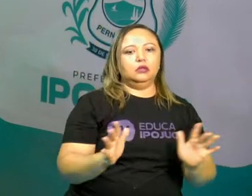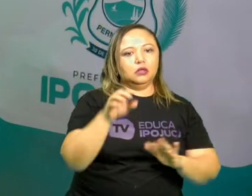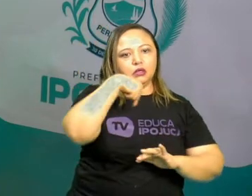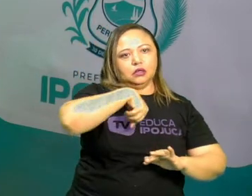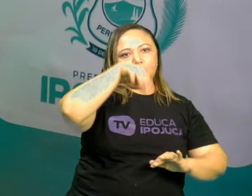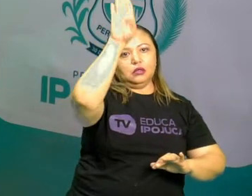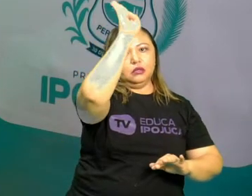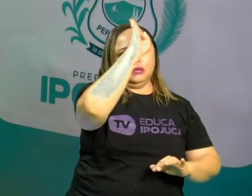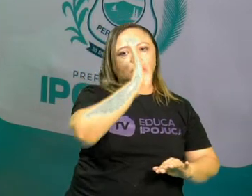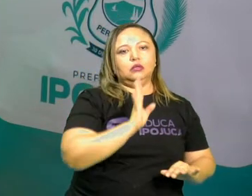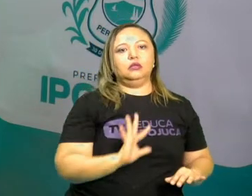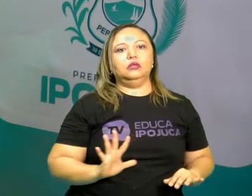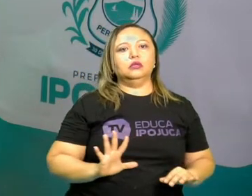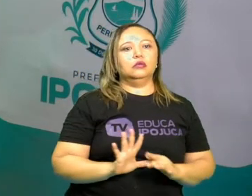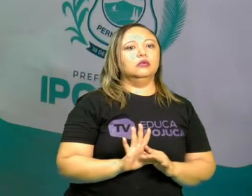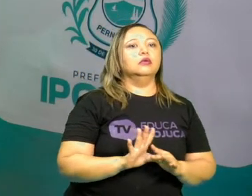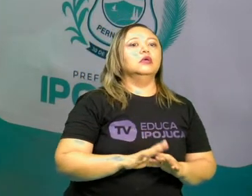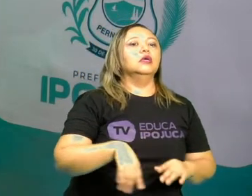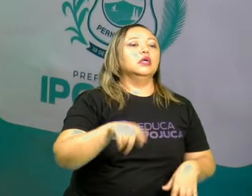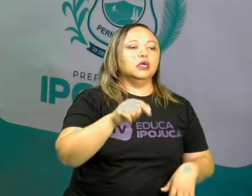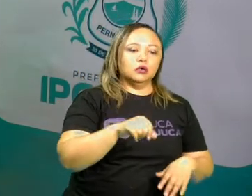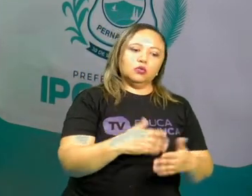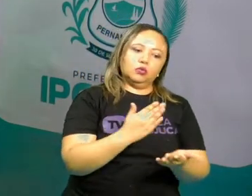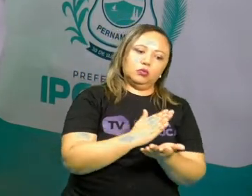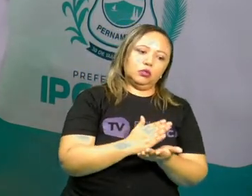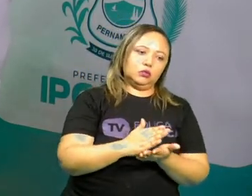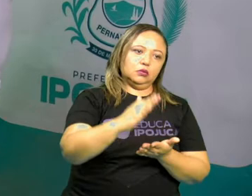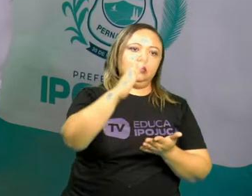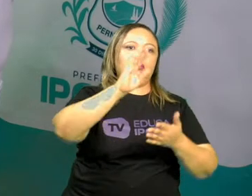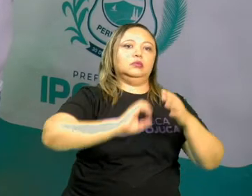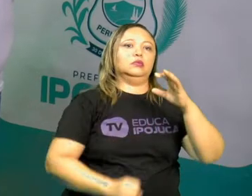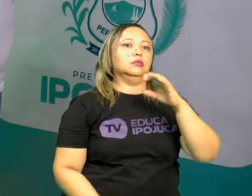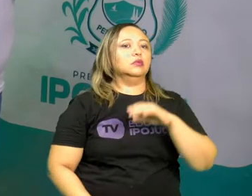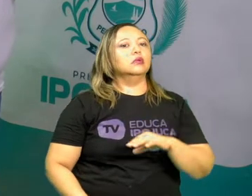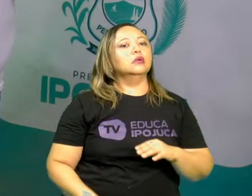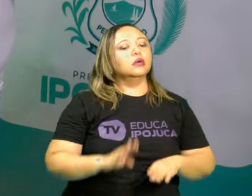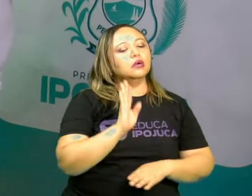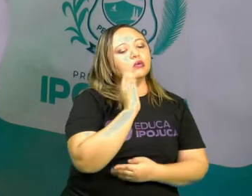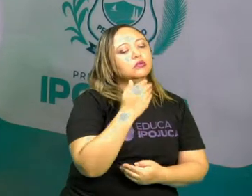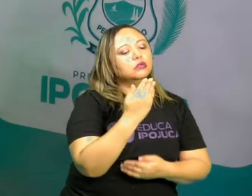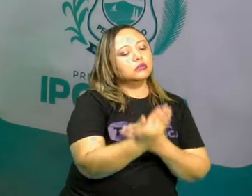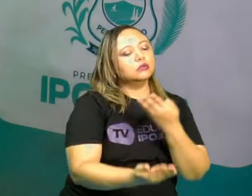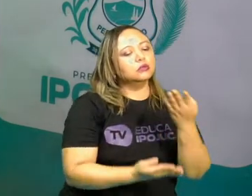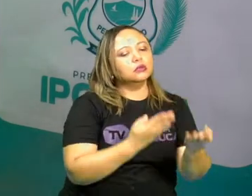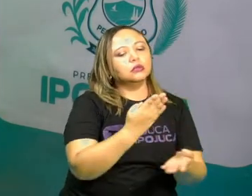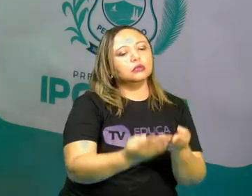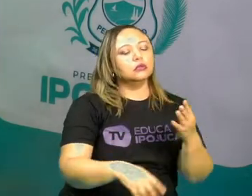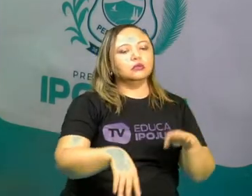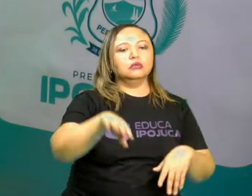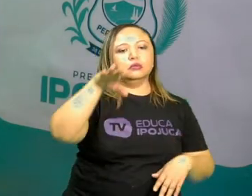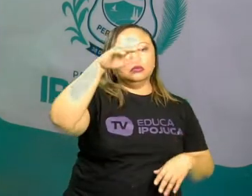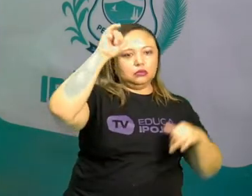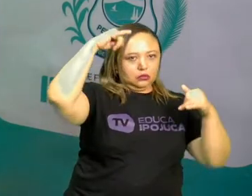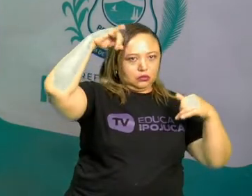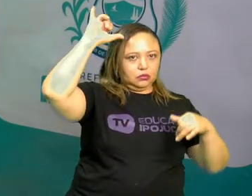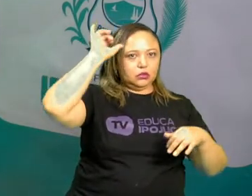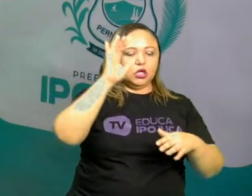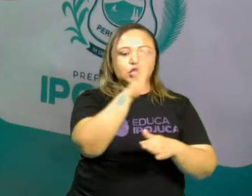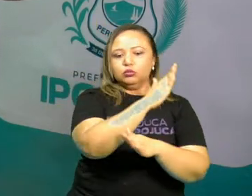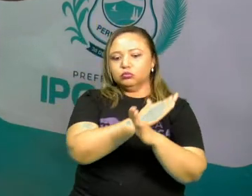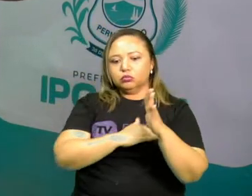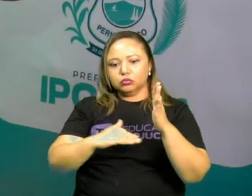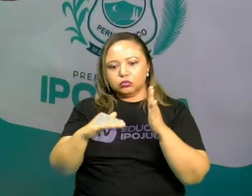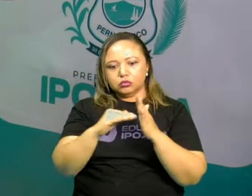veio a criação de gado. Tudo que era produzido no Brasil era exportado para